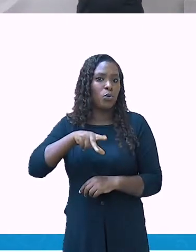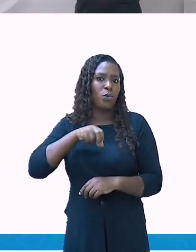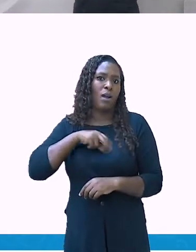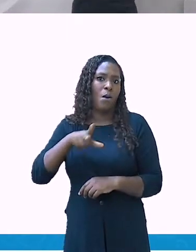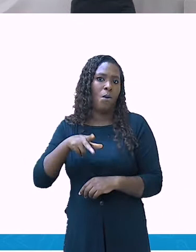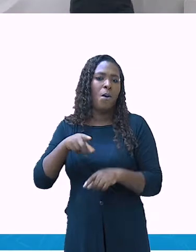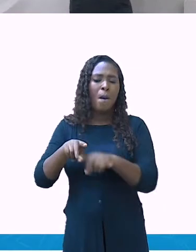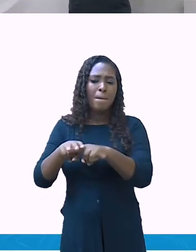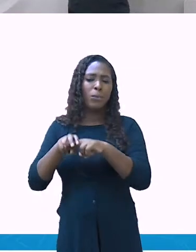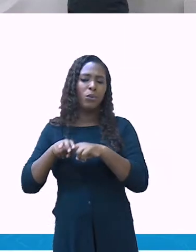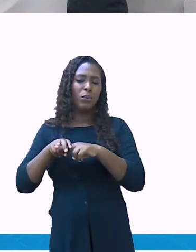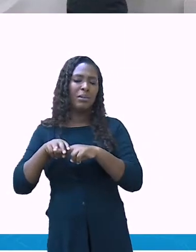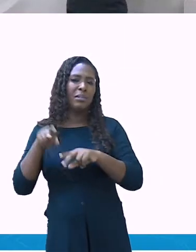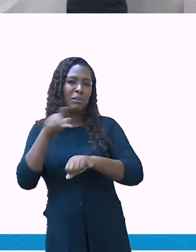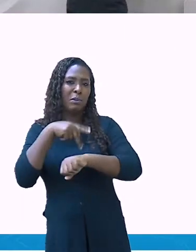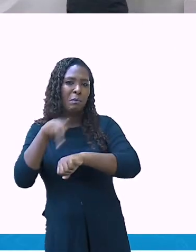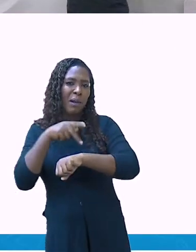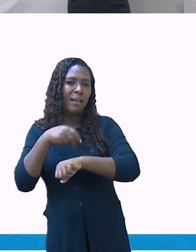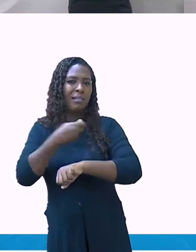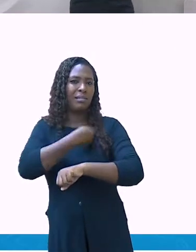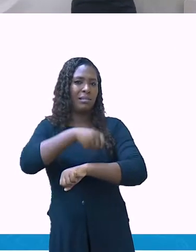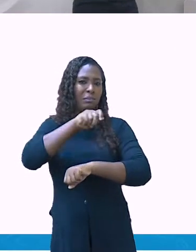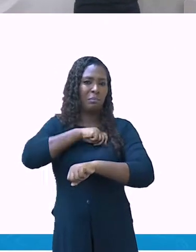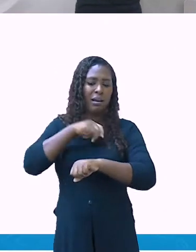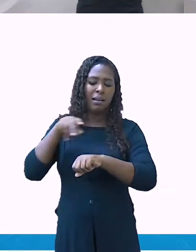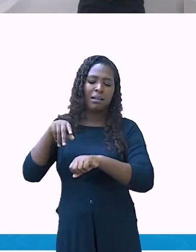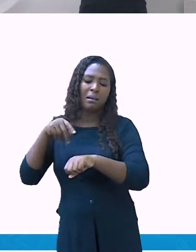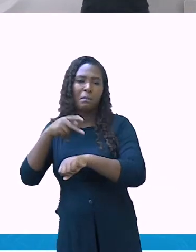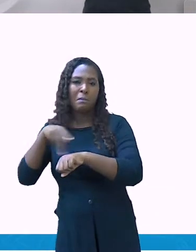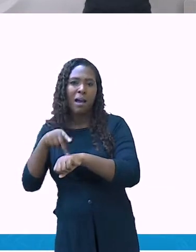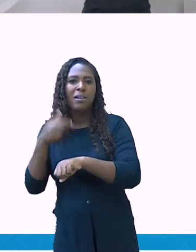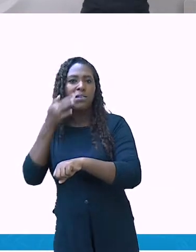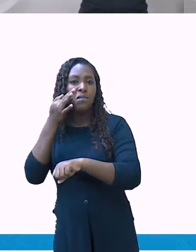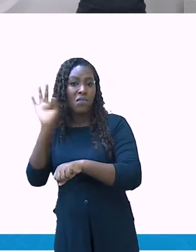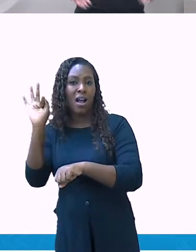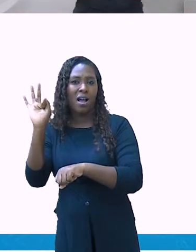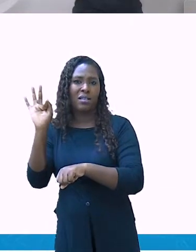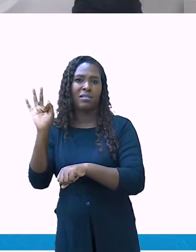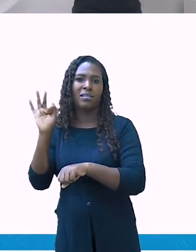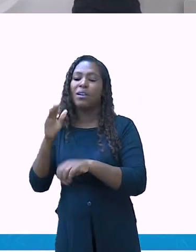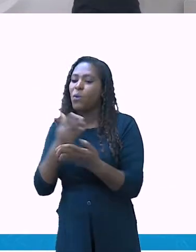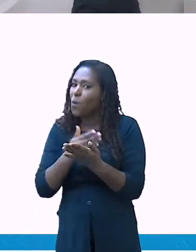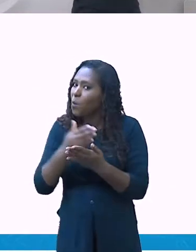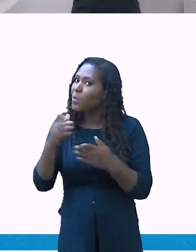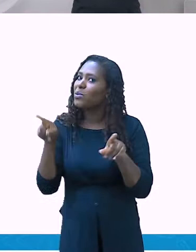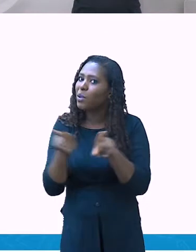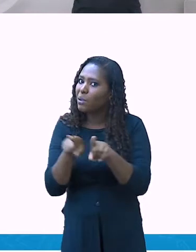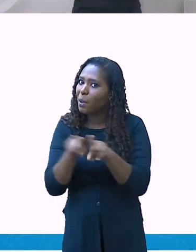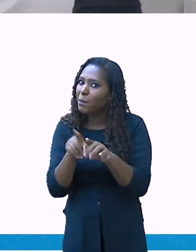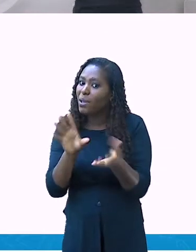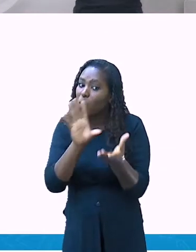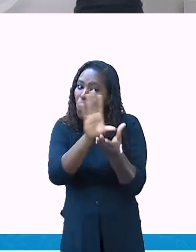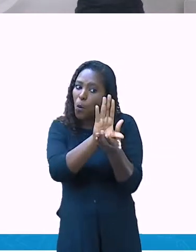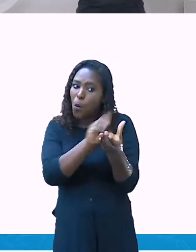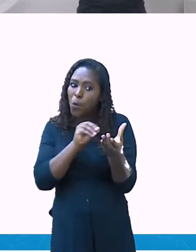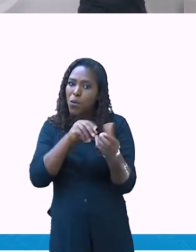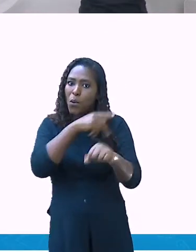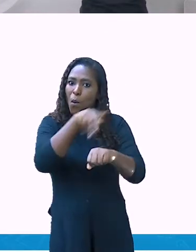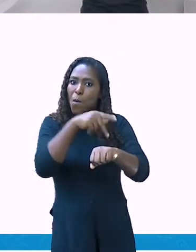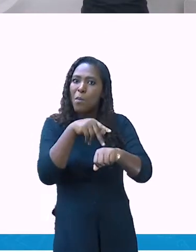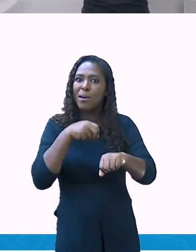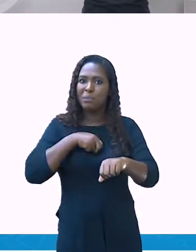a navegação e a exploração do Oceano Atlético. O pioneirismo português foi o resultado de uma